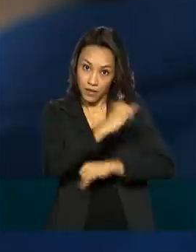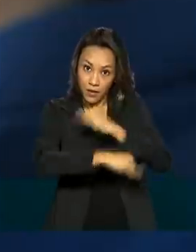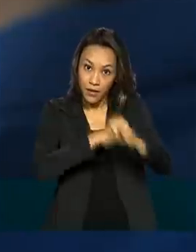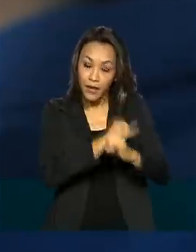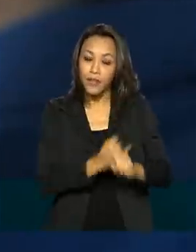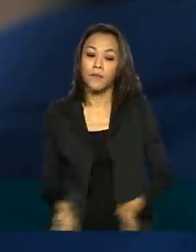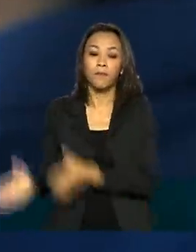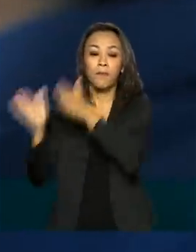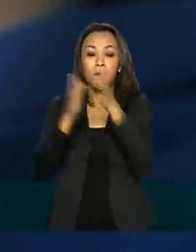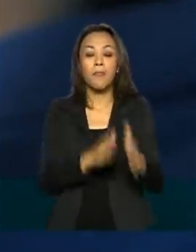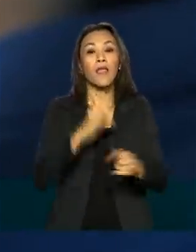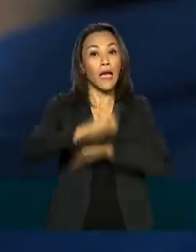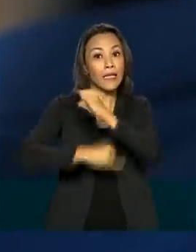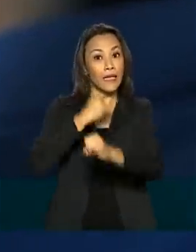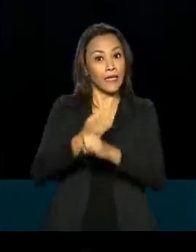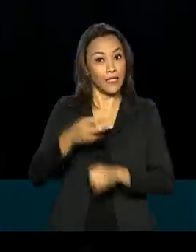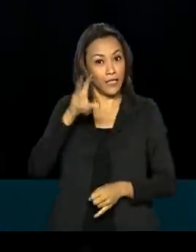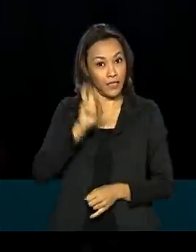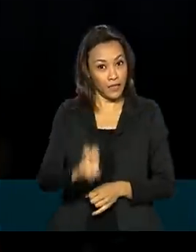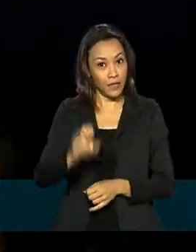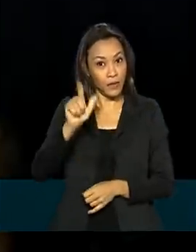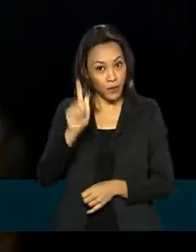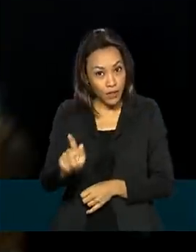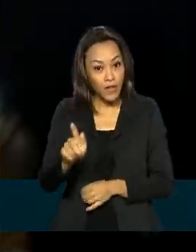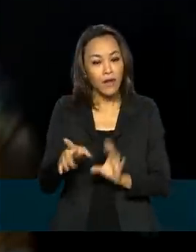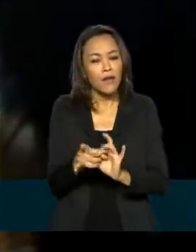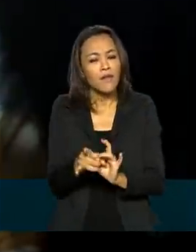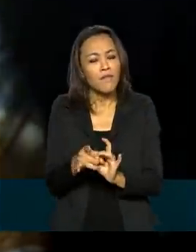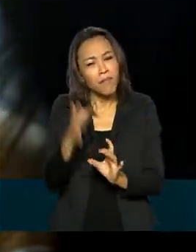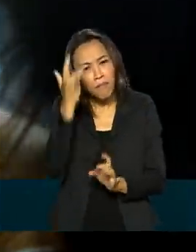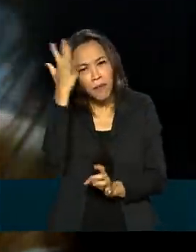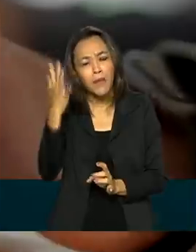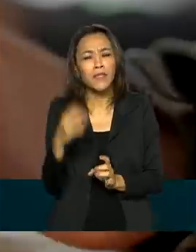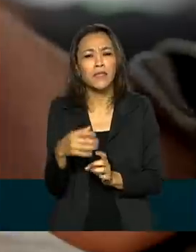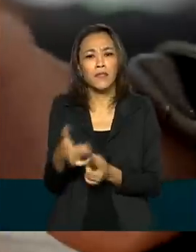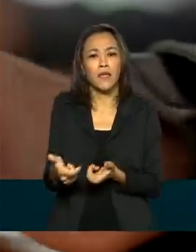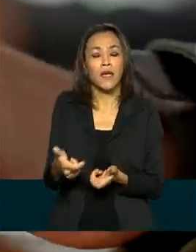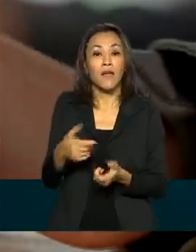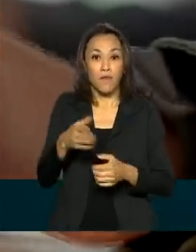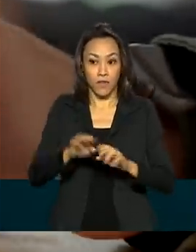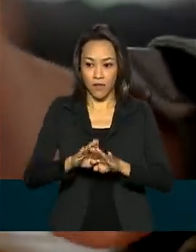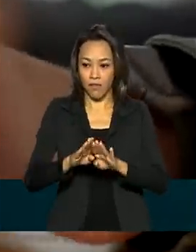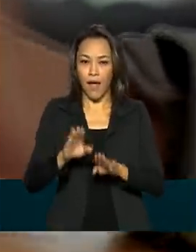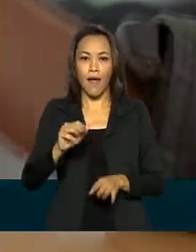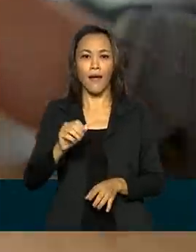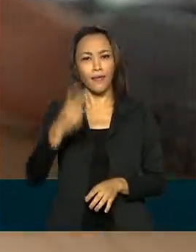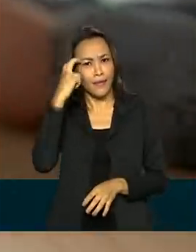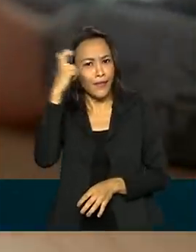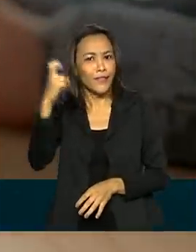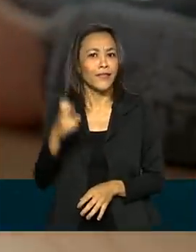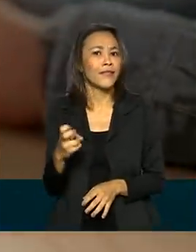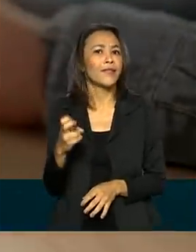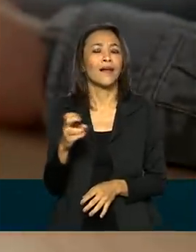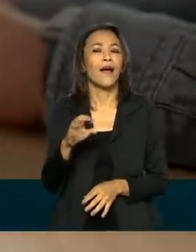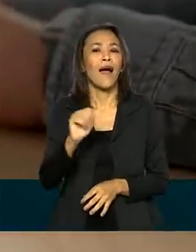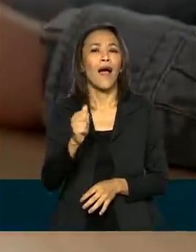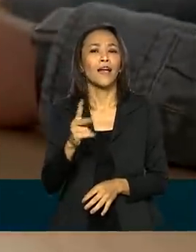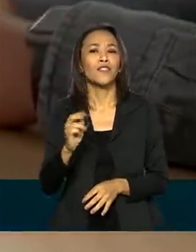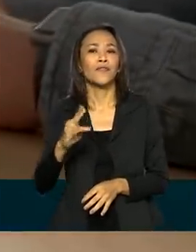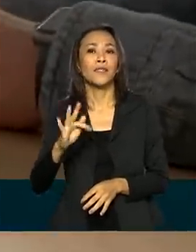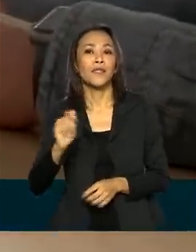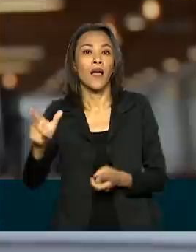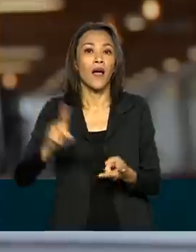a internet de quinta geração facilita usos como inteligência artificial e a internet das coisas, que